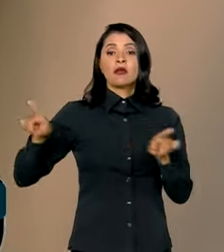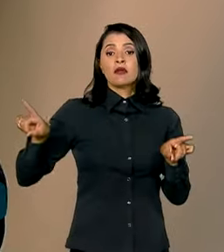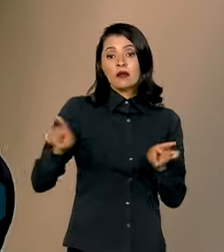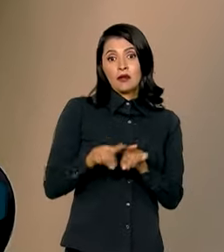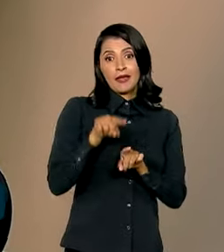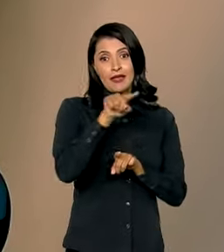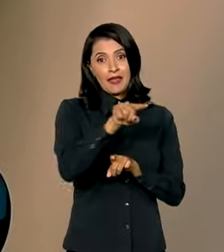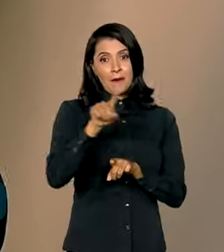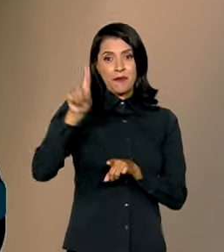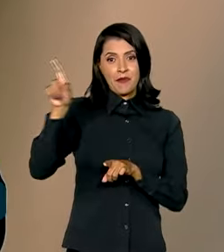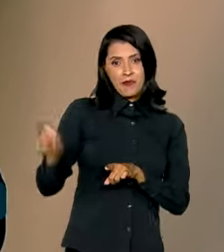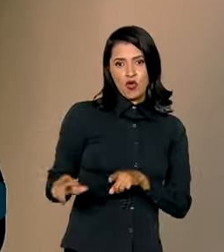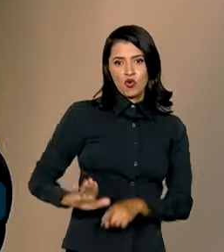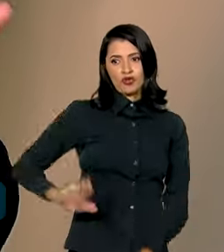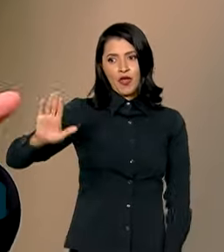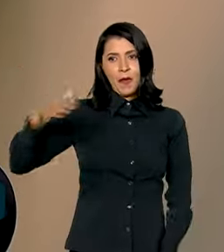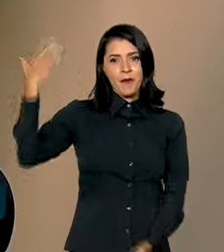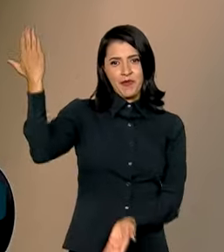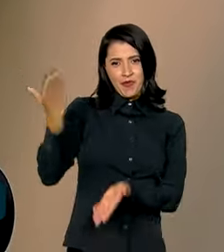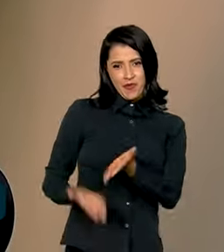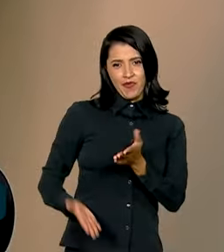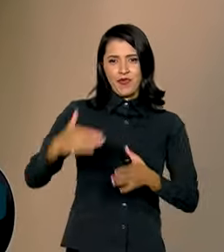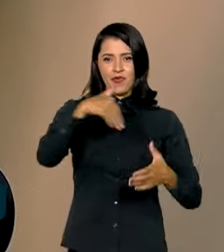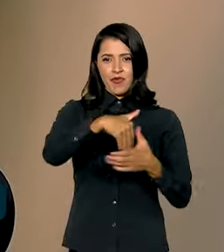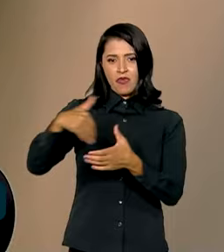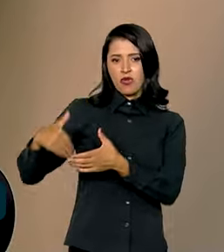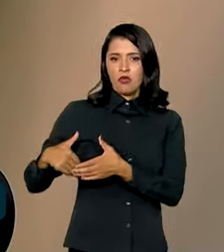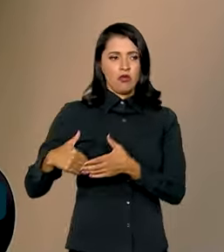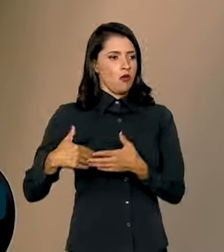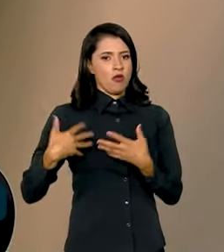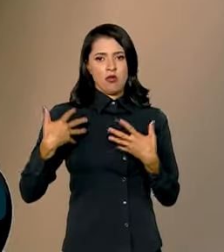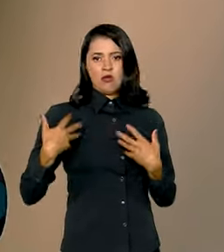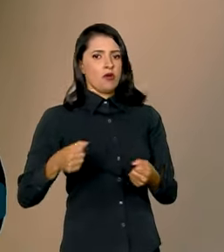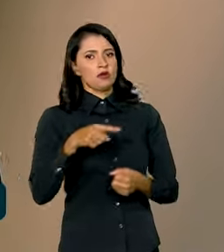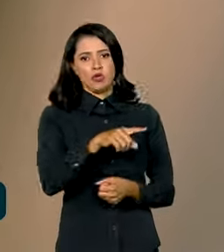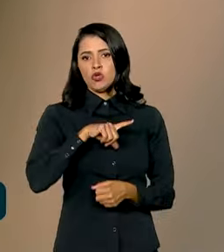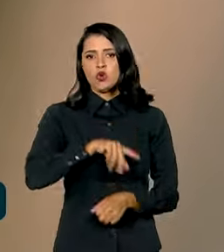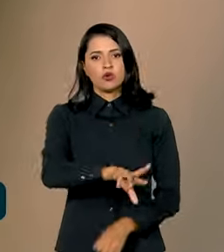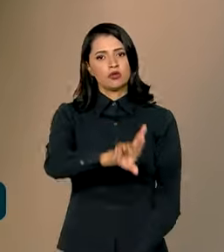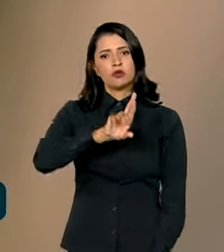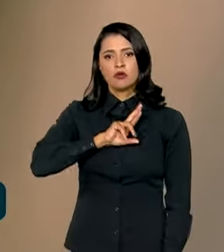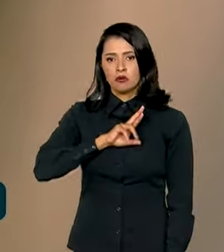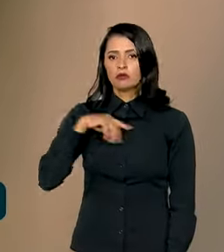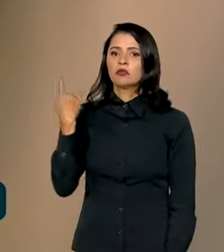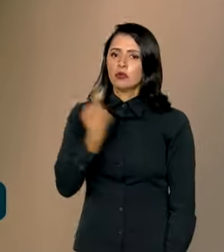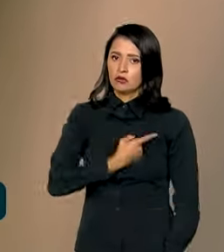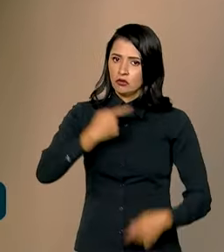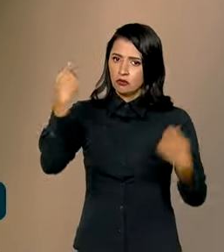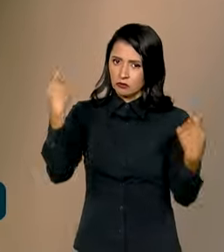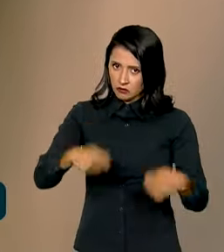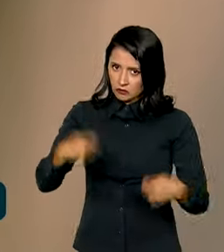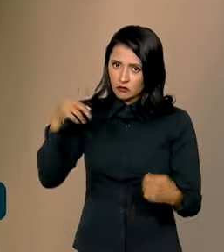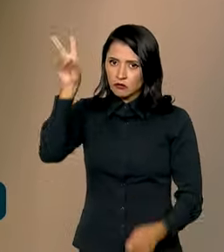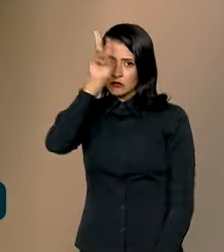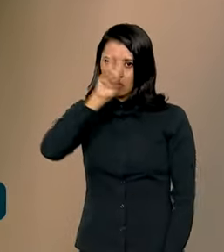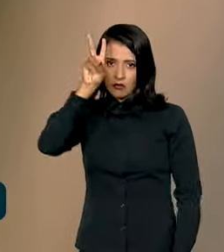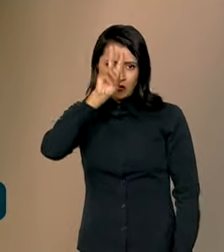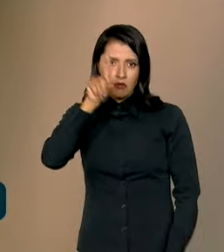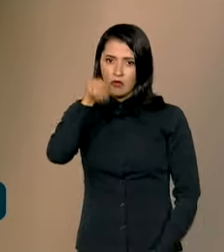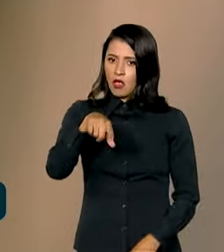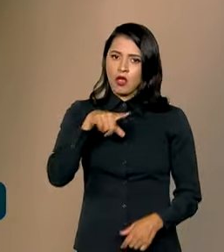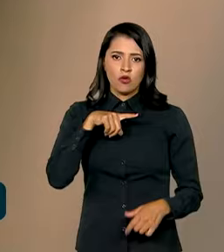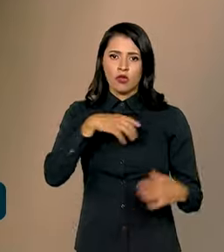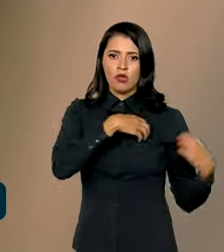perdeu a eleição em reconhecer o resultado da eleição. A gente tem que sempre lembrar que não teve uma passagem de